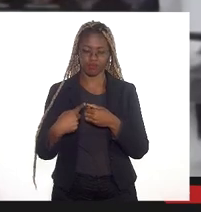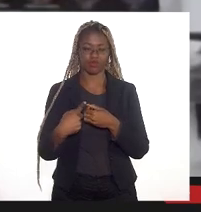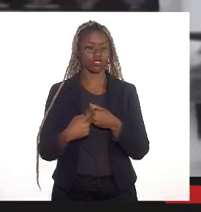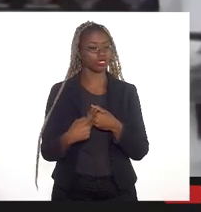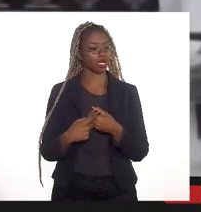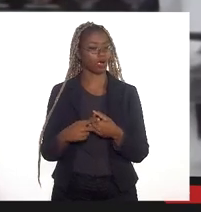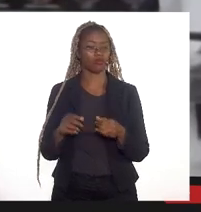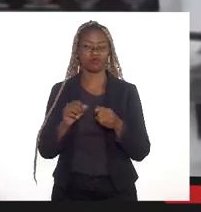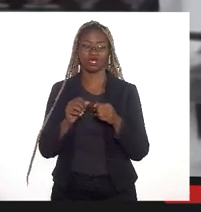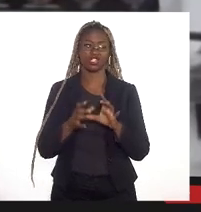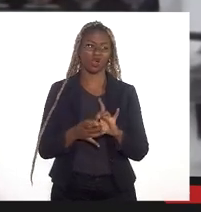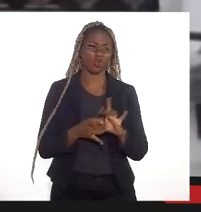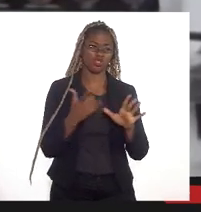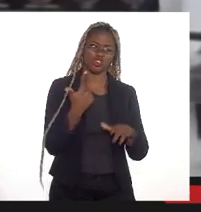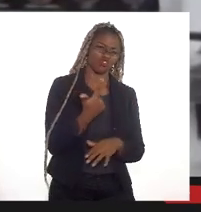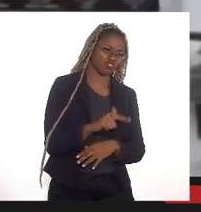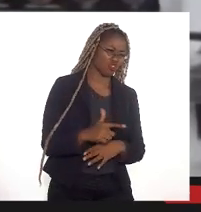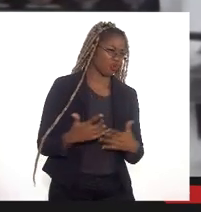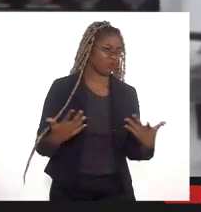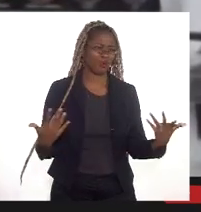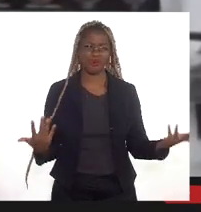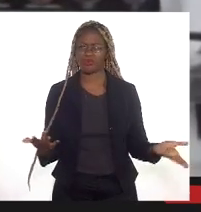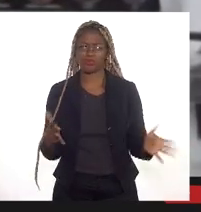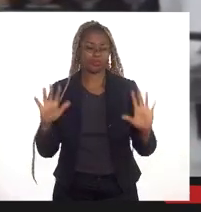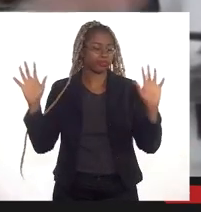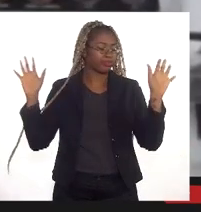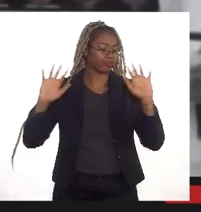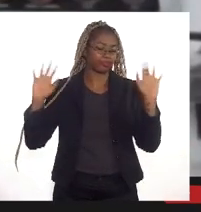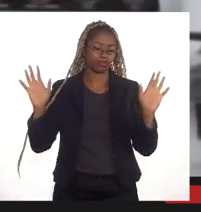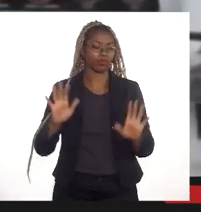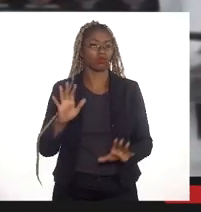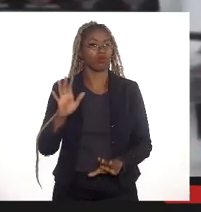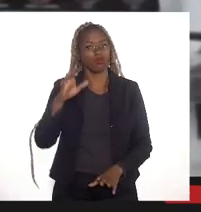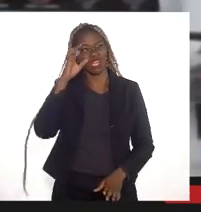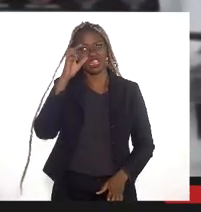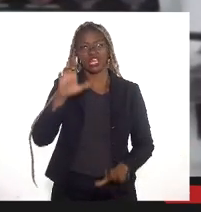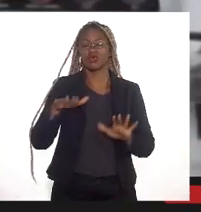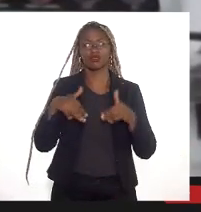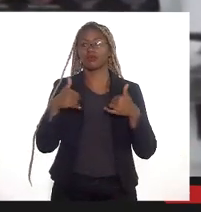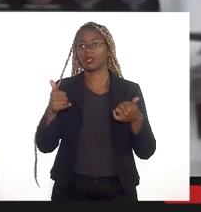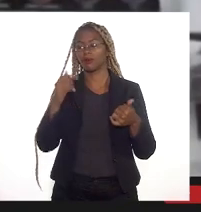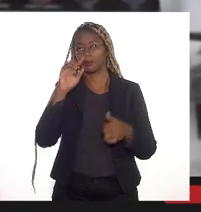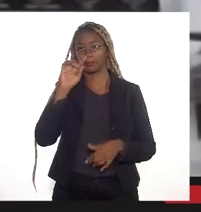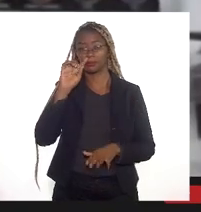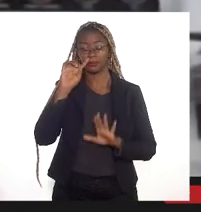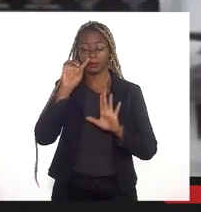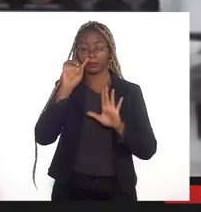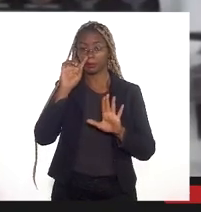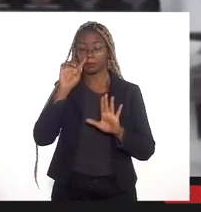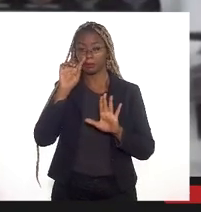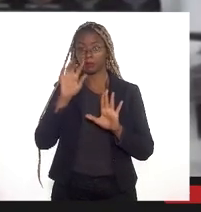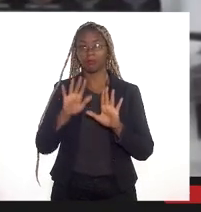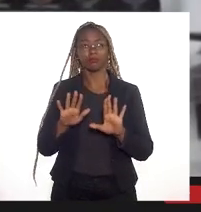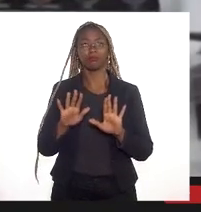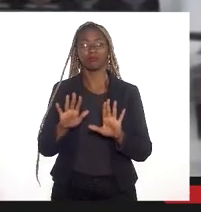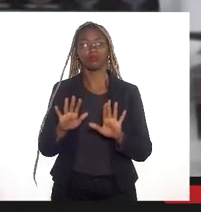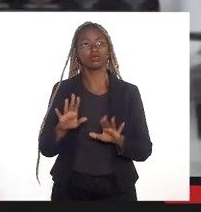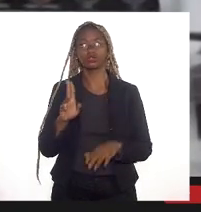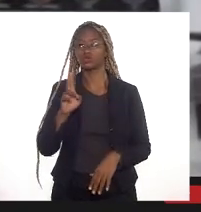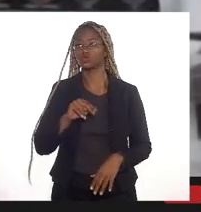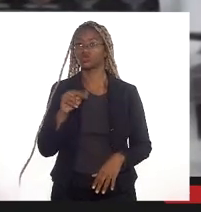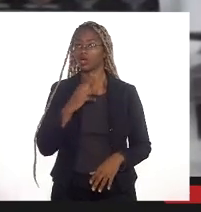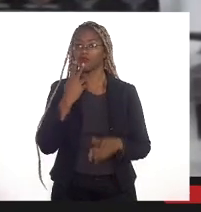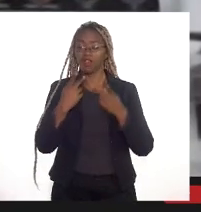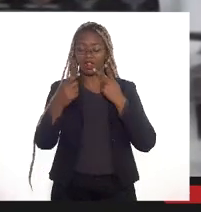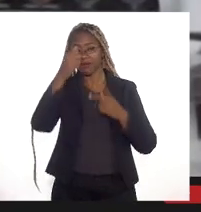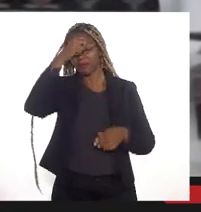nova concessão para fazer a época o que todos entenderam ser o melhor agora em momento nenhum a prefeitura